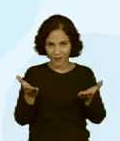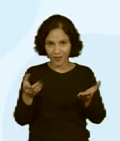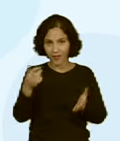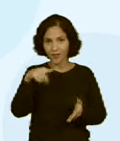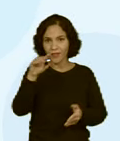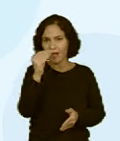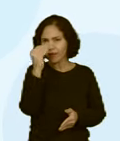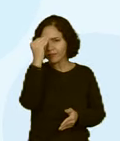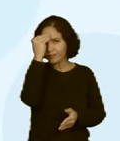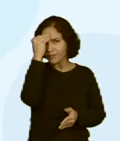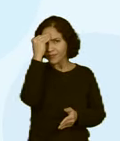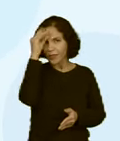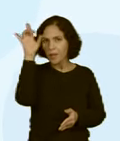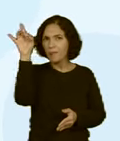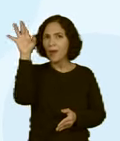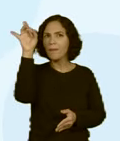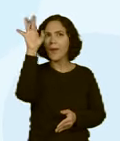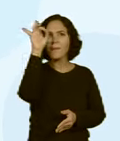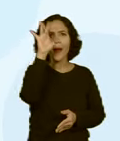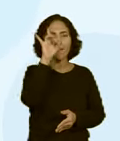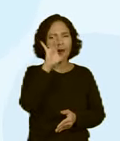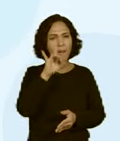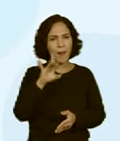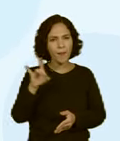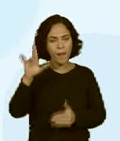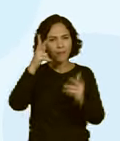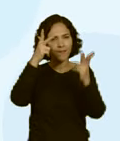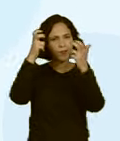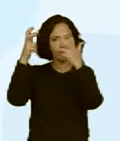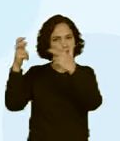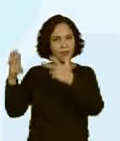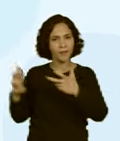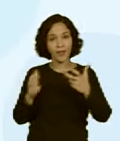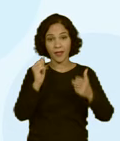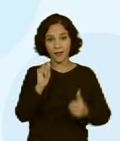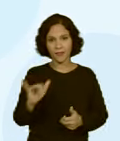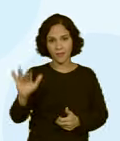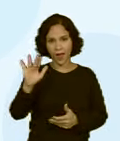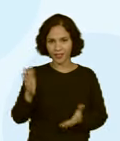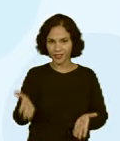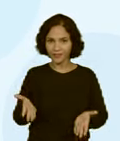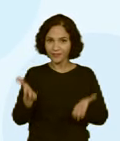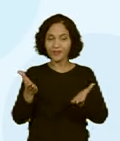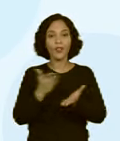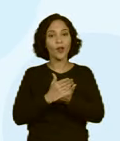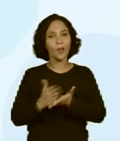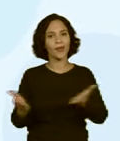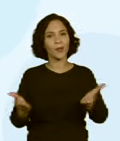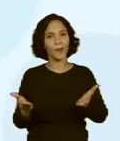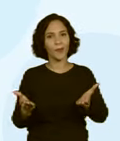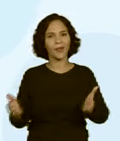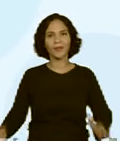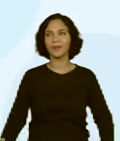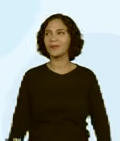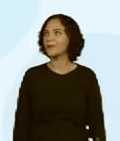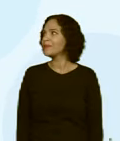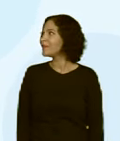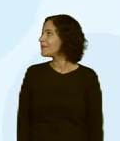Para a gente observar essas imagens. Começando já.